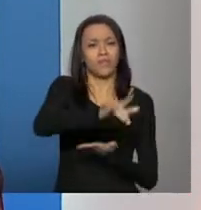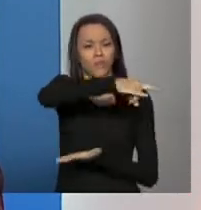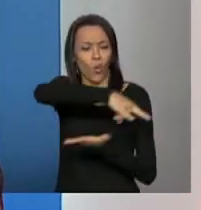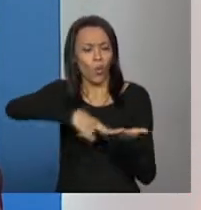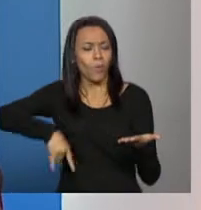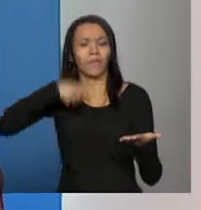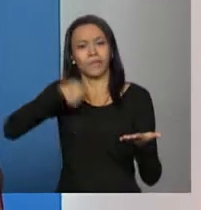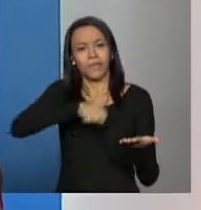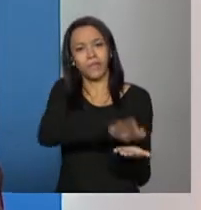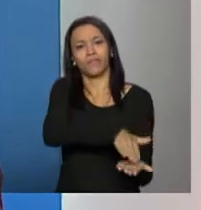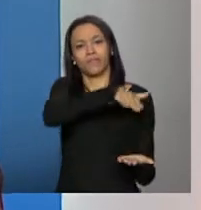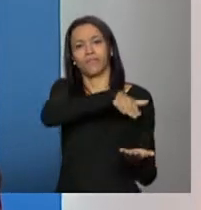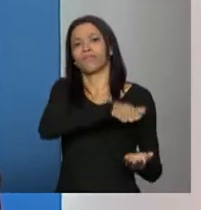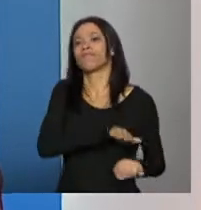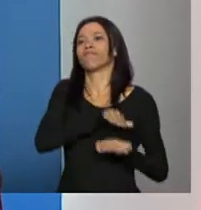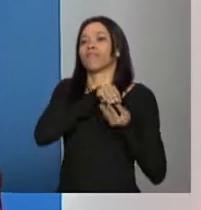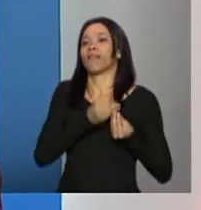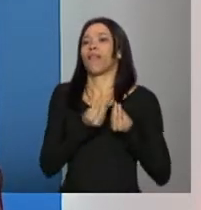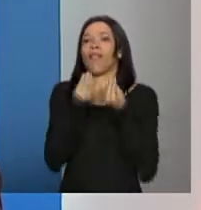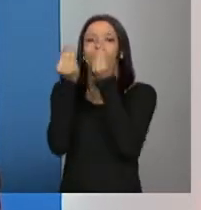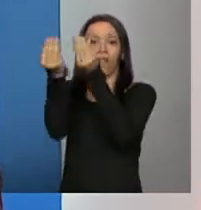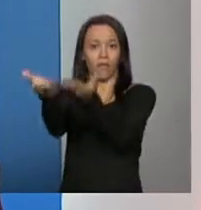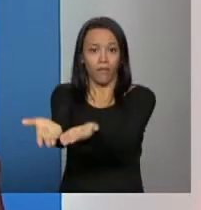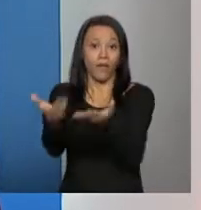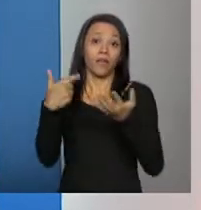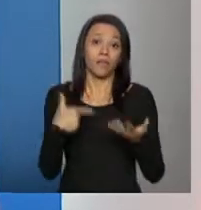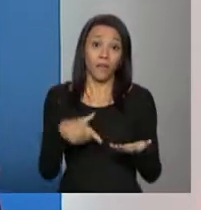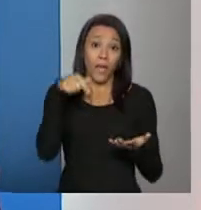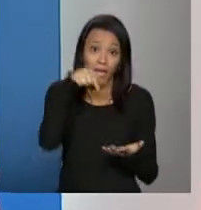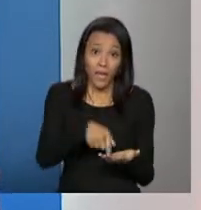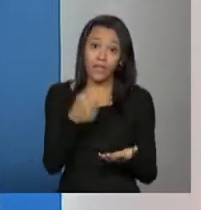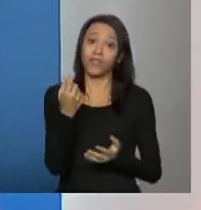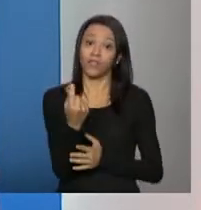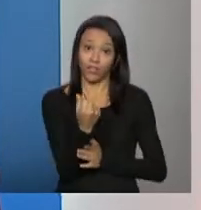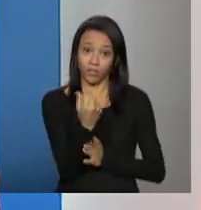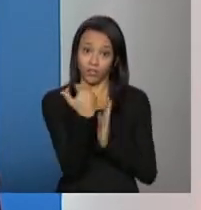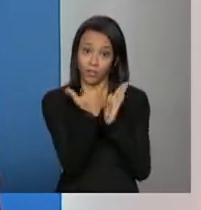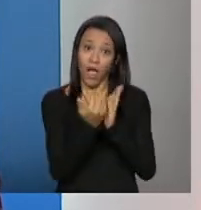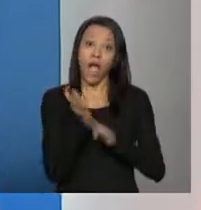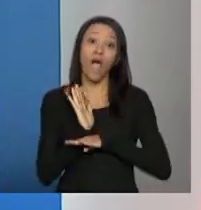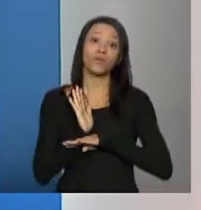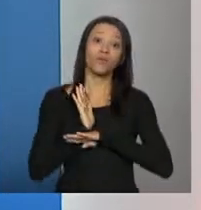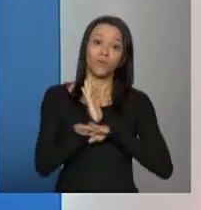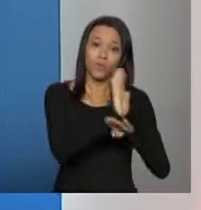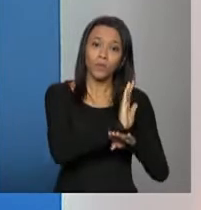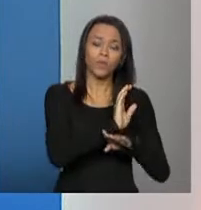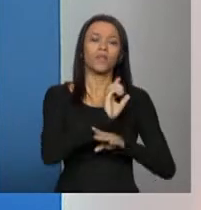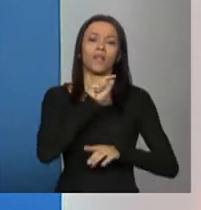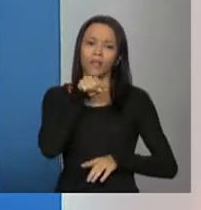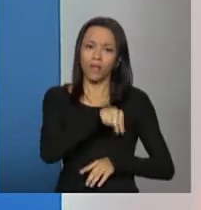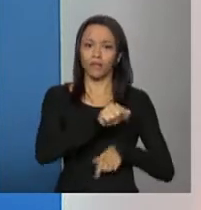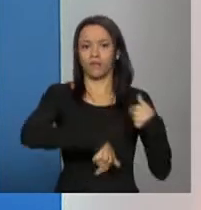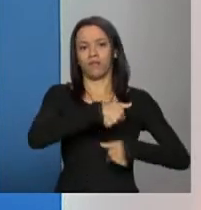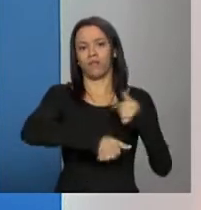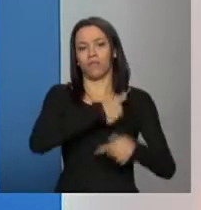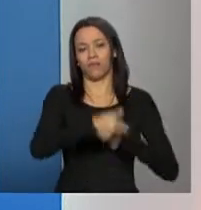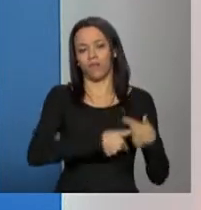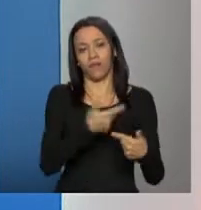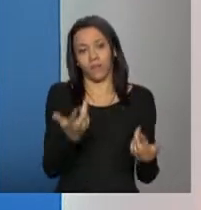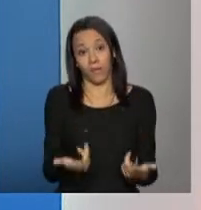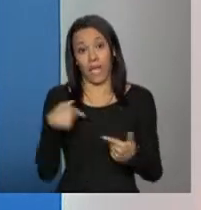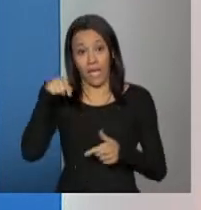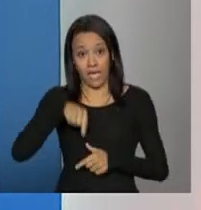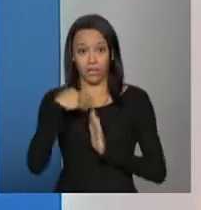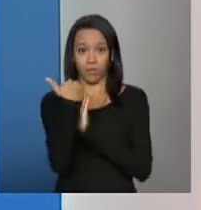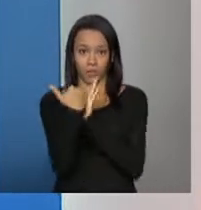visita. Então, esse recurso, ele pretende ressarcir custos que estão sendo feitos. Inclusive, esse programa entrou no ar